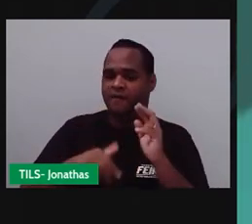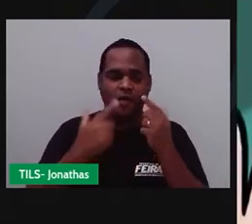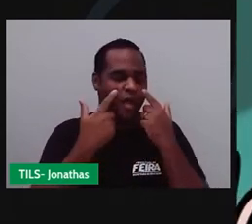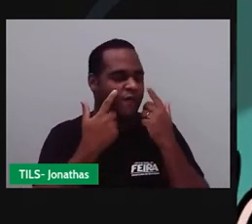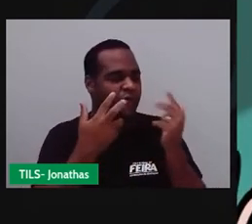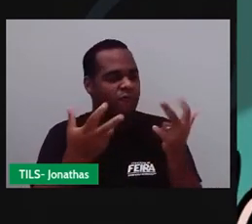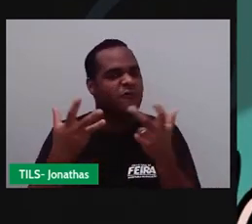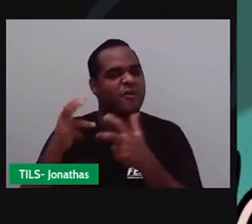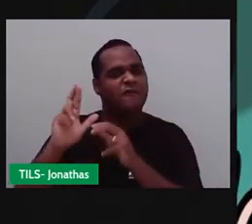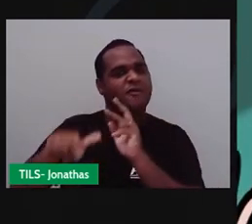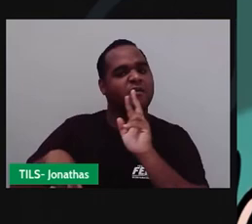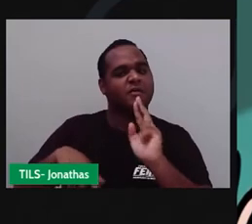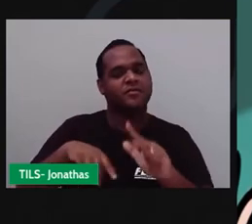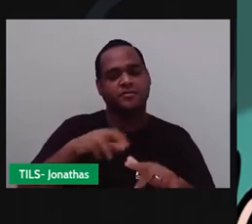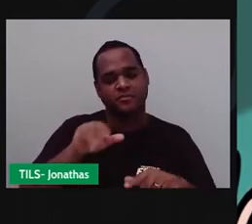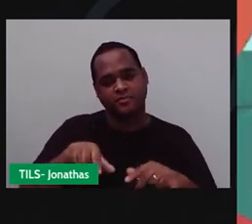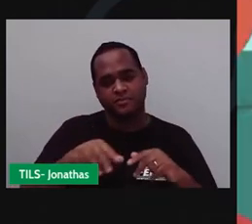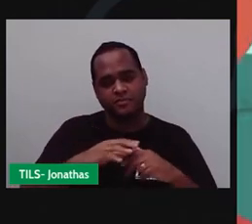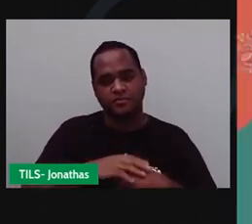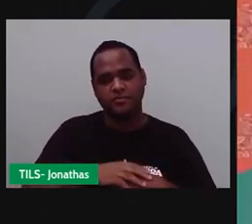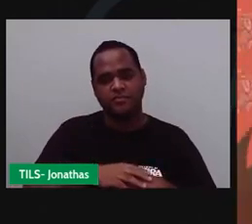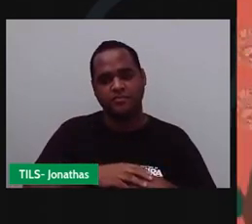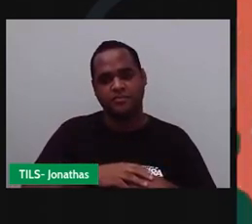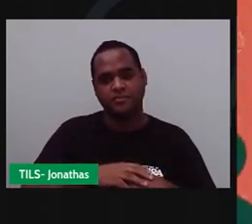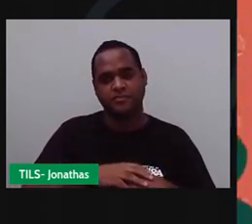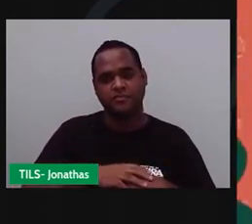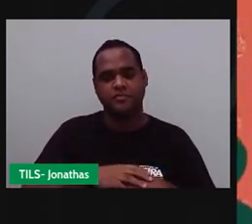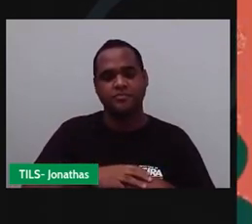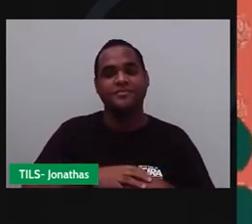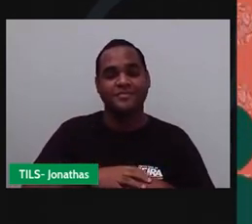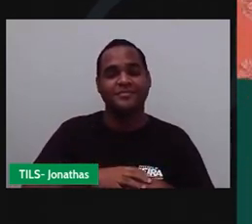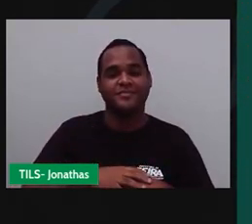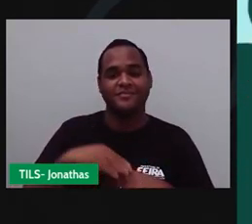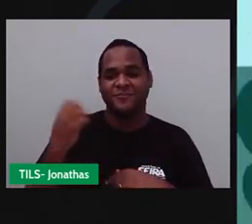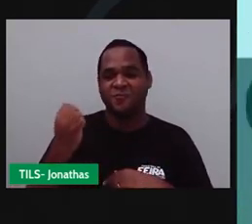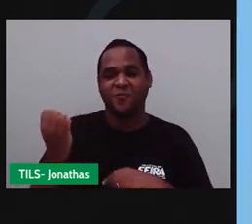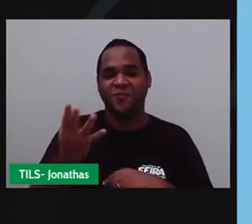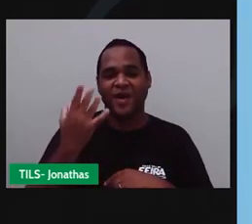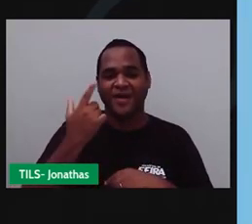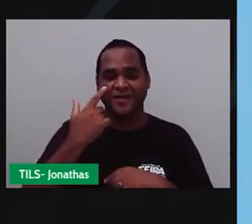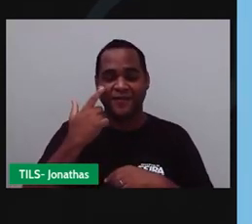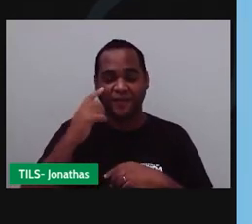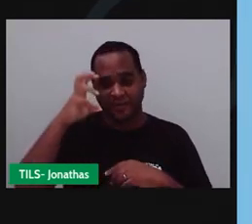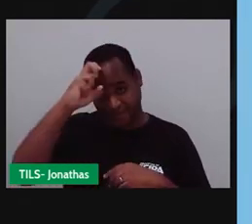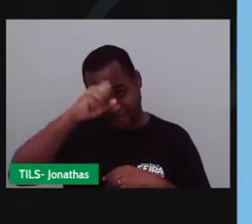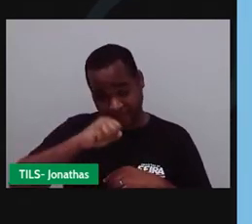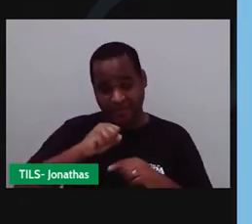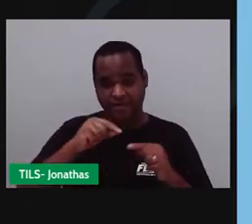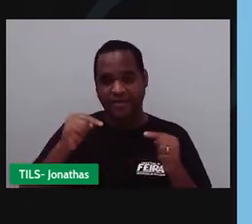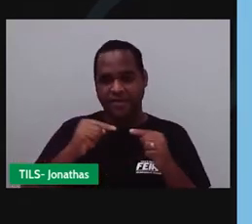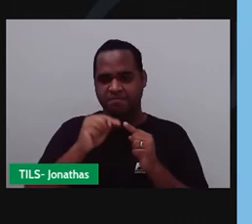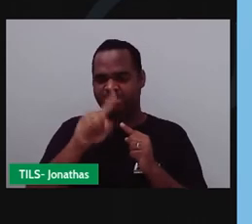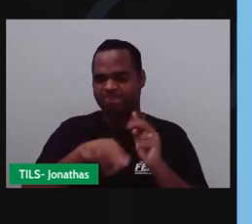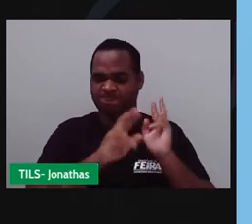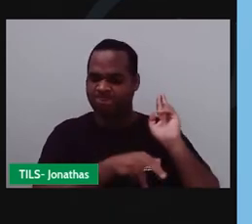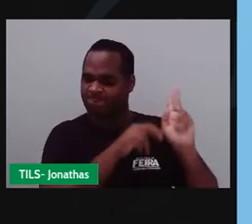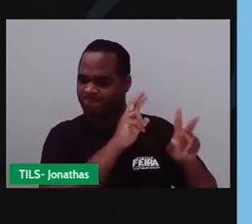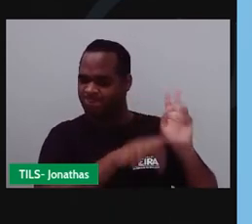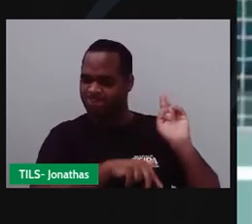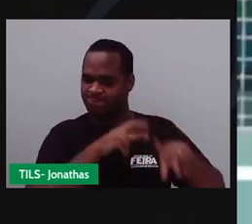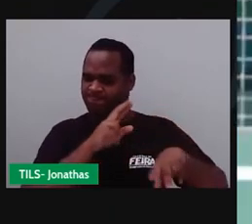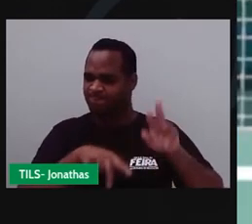diferença. Entendeu a mensagem dos óculos mágicos? O que é que eu desenho? Aprenda a somar com as diferenças, meu